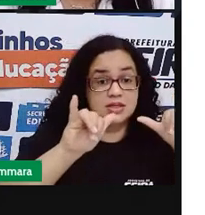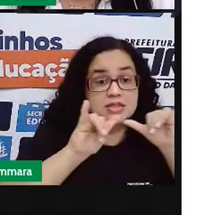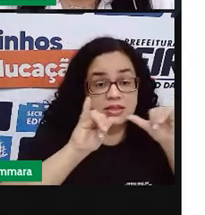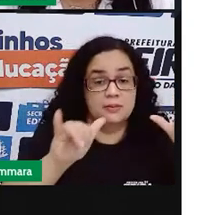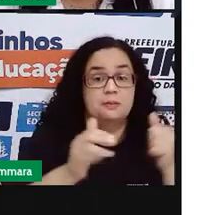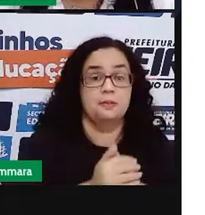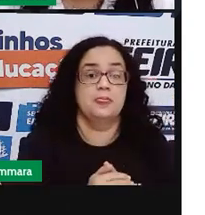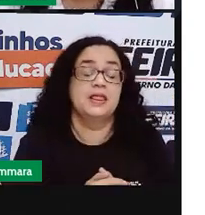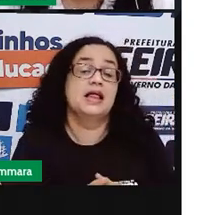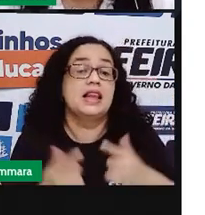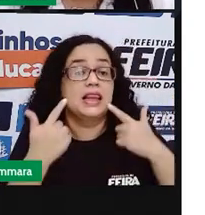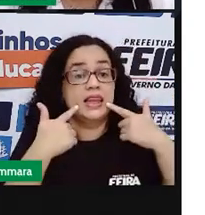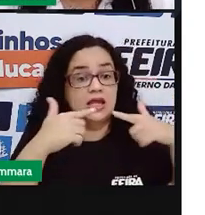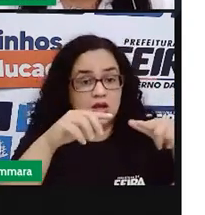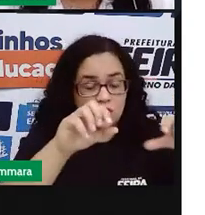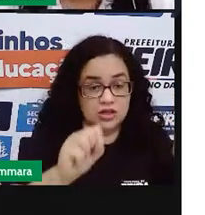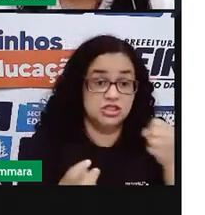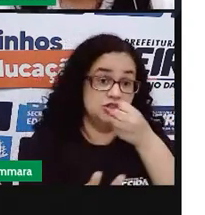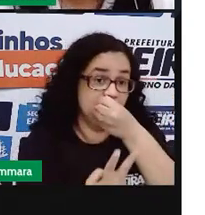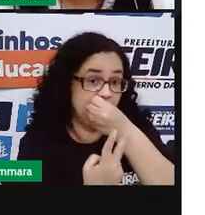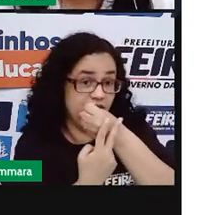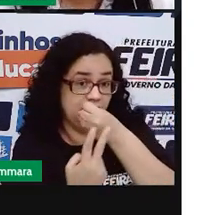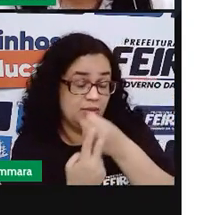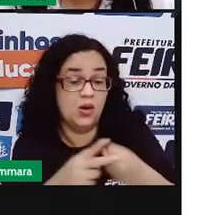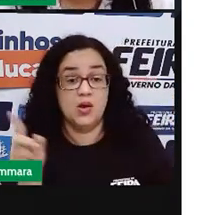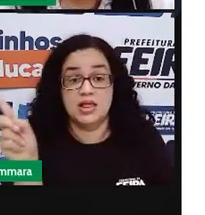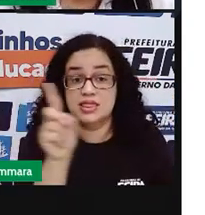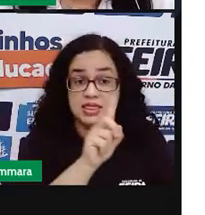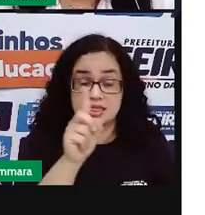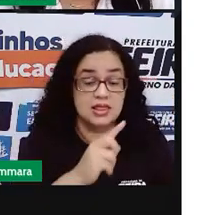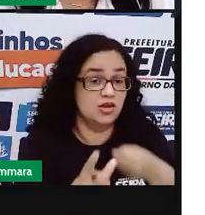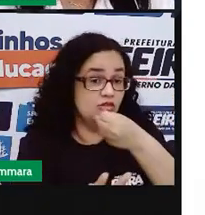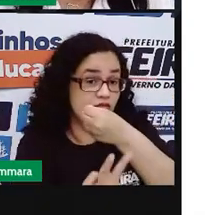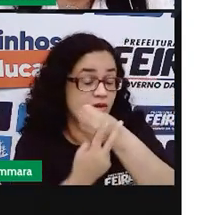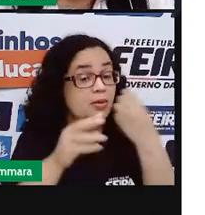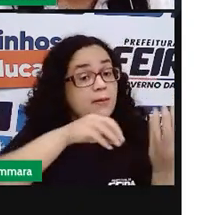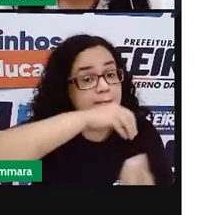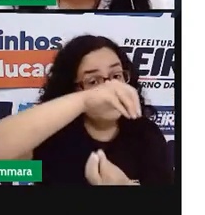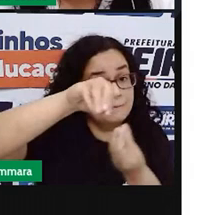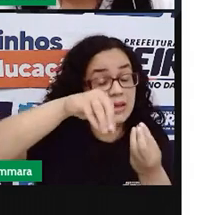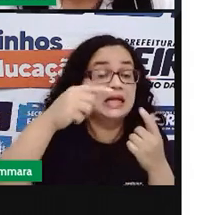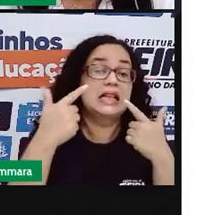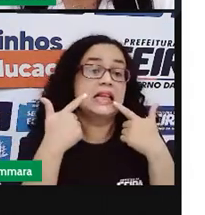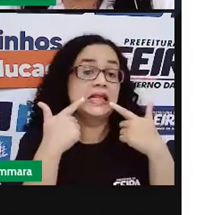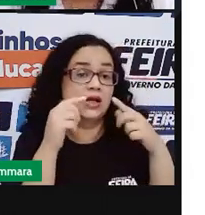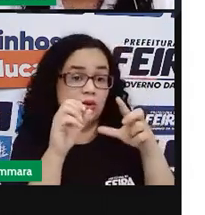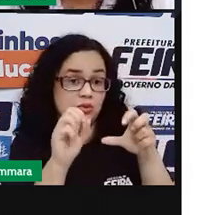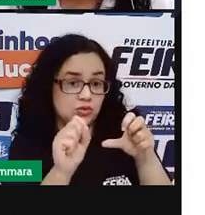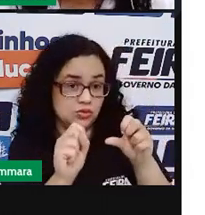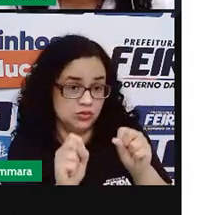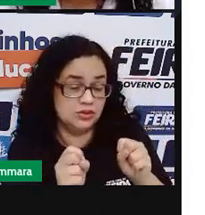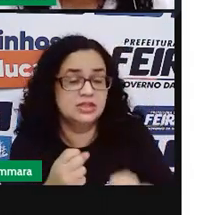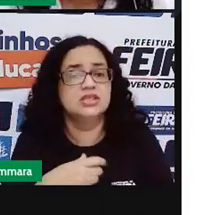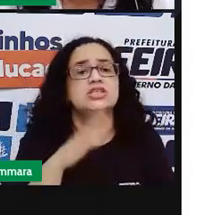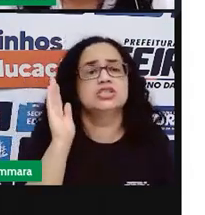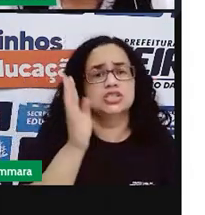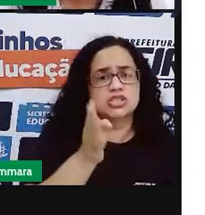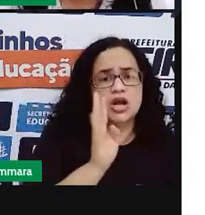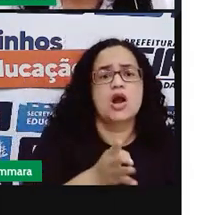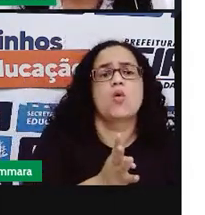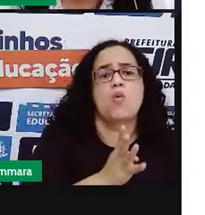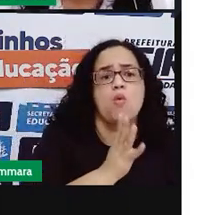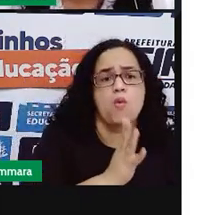linguagem verbal, não verbal e mista. E essa linguagem você já conhece.